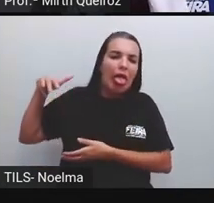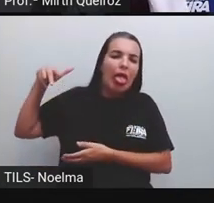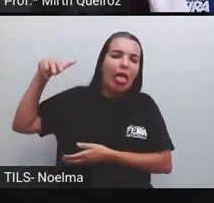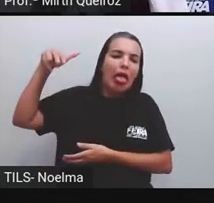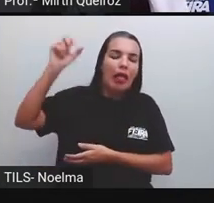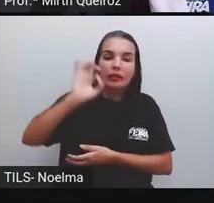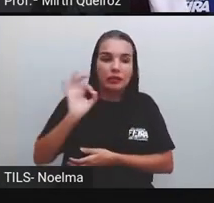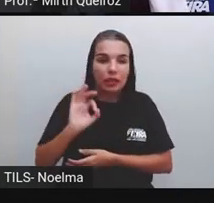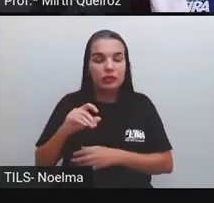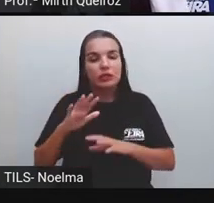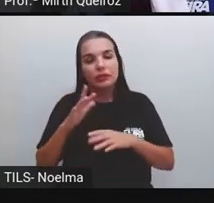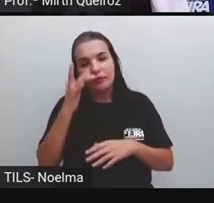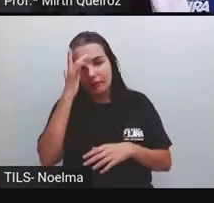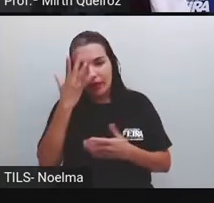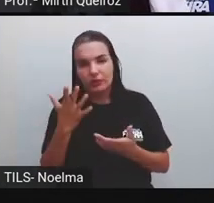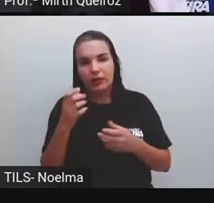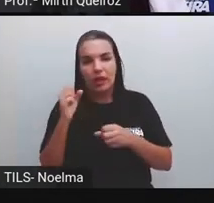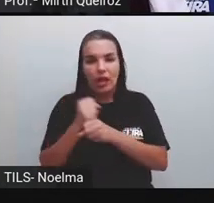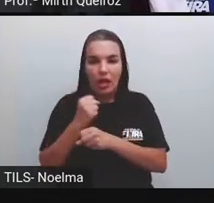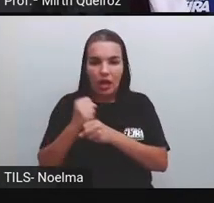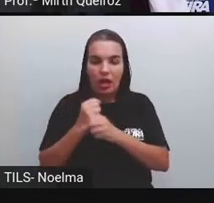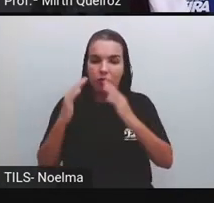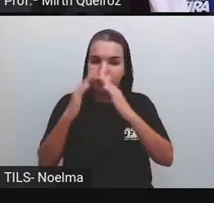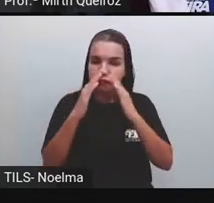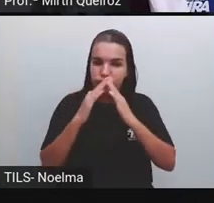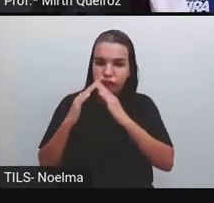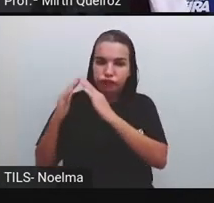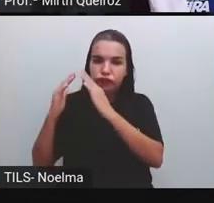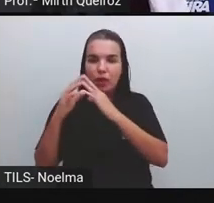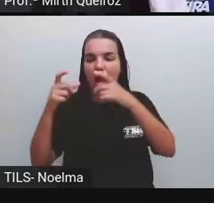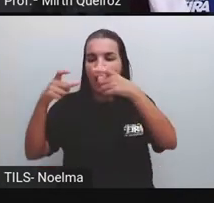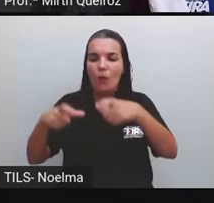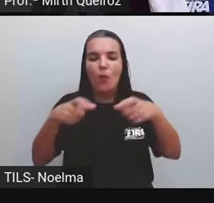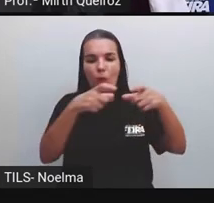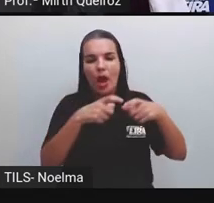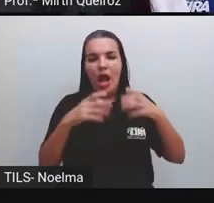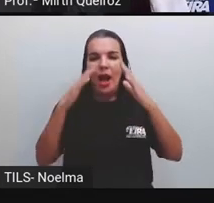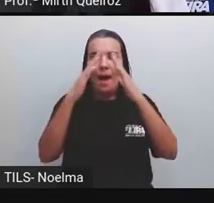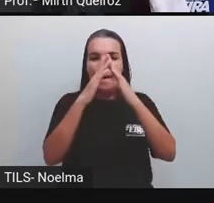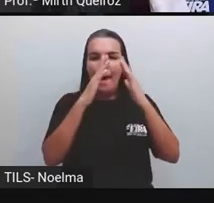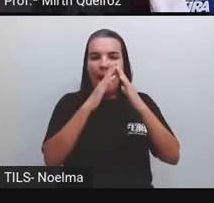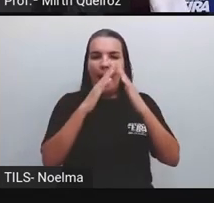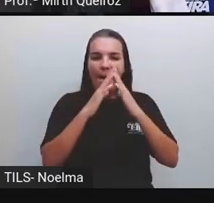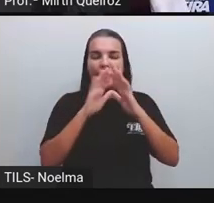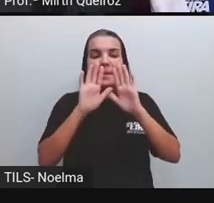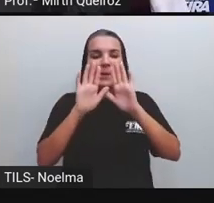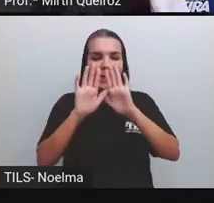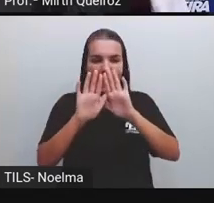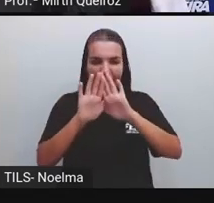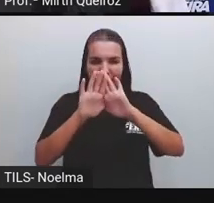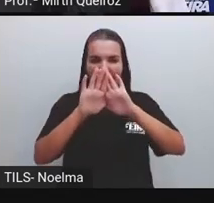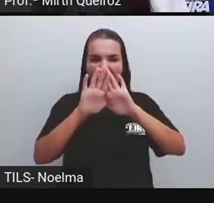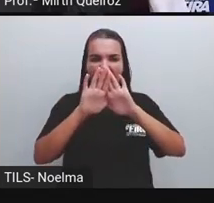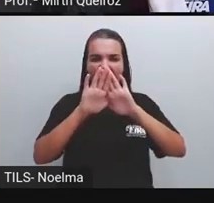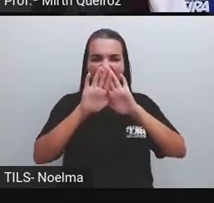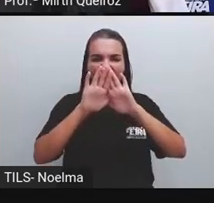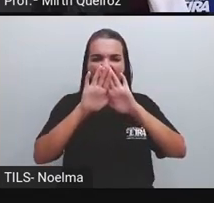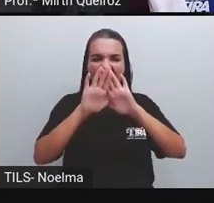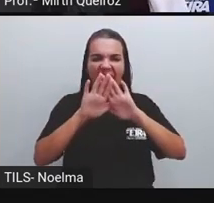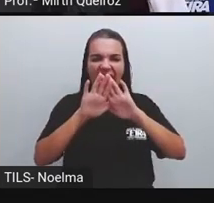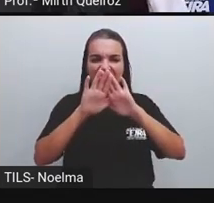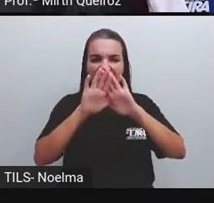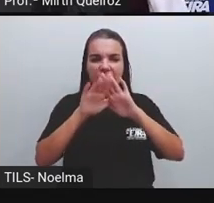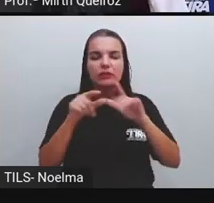construções, as moradias, é algo útil também, O local onde a pessoa vai morar. Porém, essas mudanças, elas